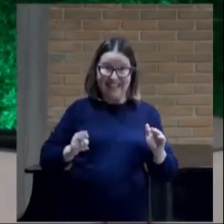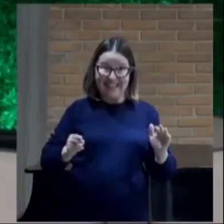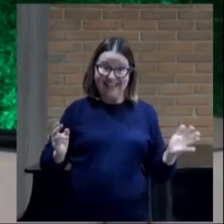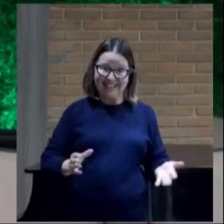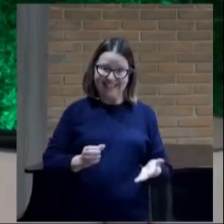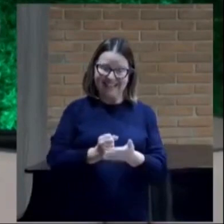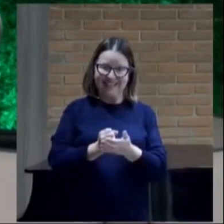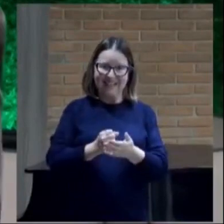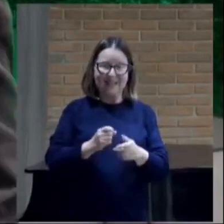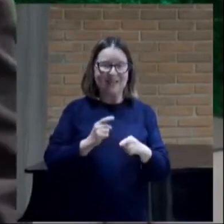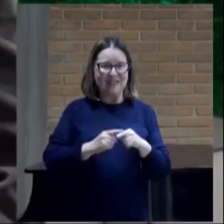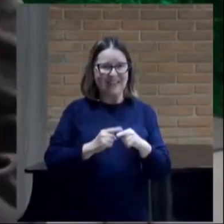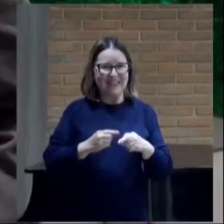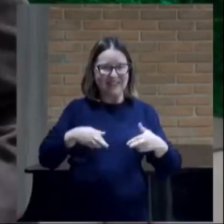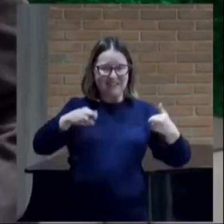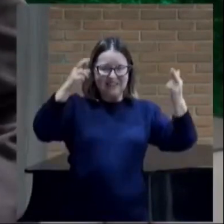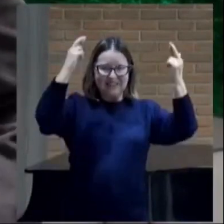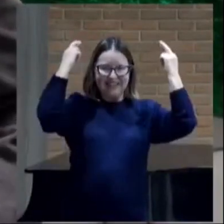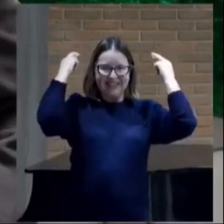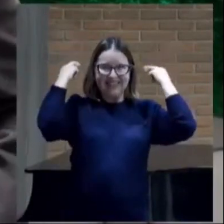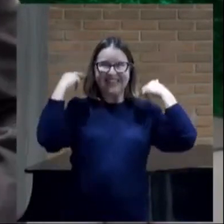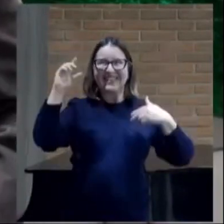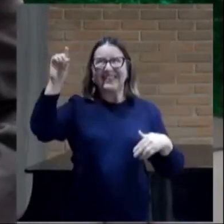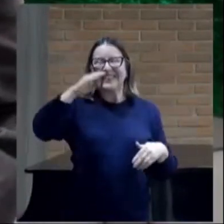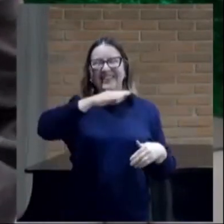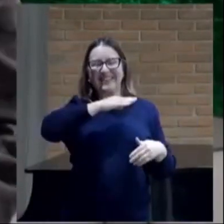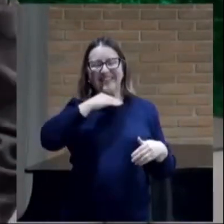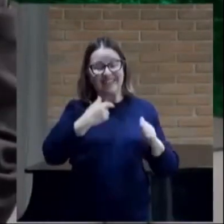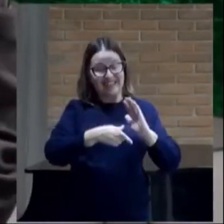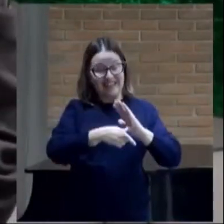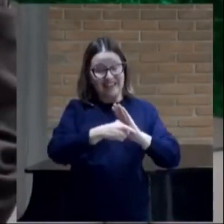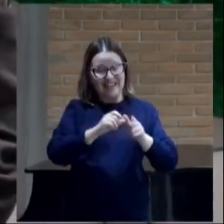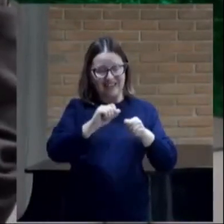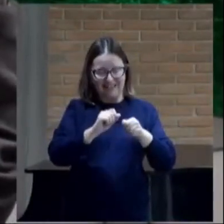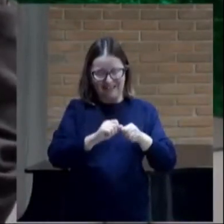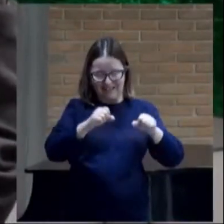Porque o Cordeiro De Deus Foi imolado Antes da fundação Do mundo